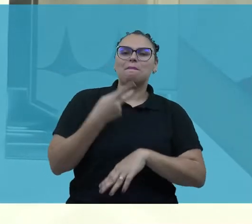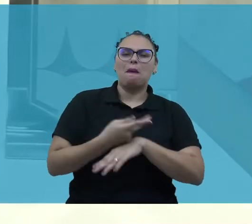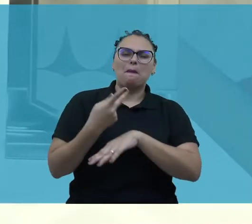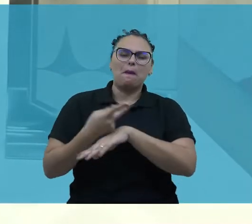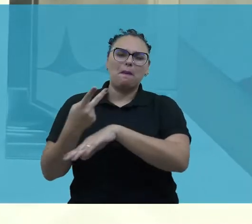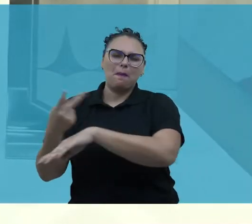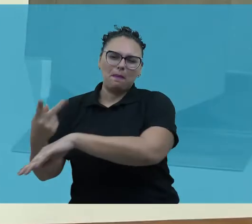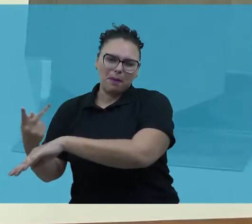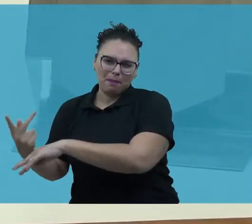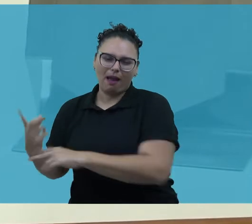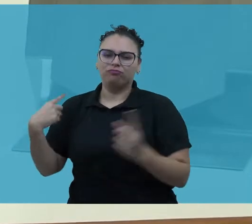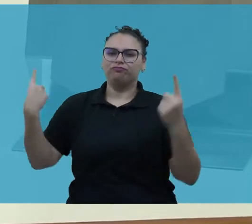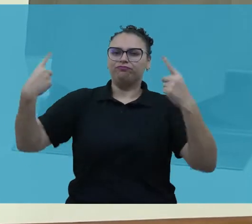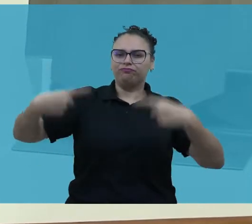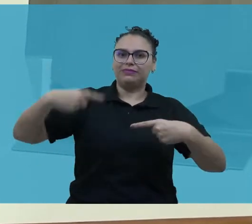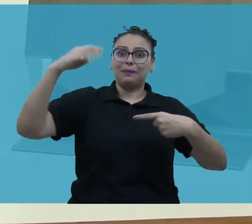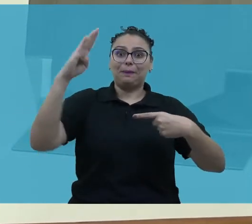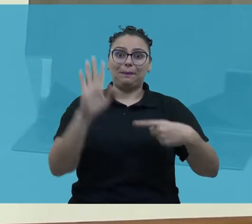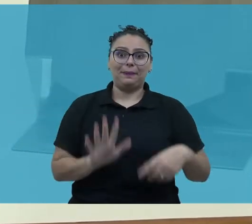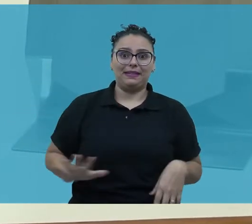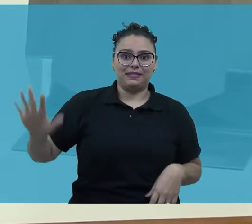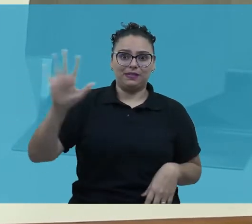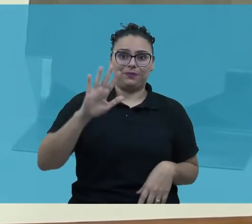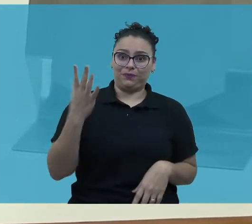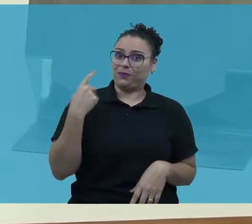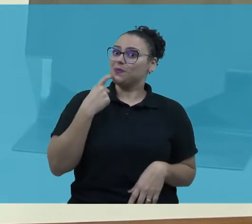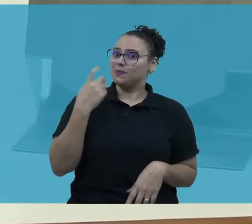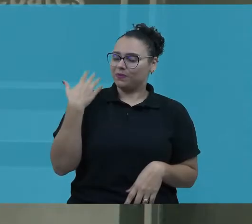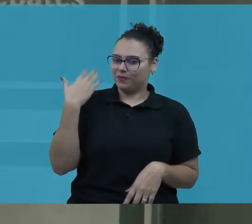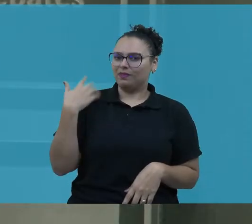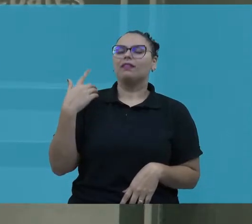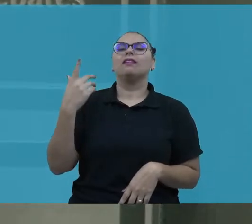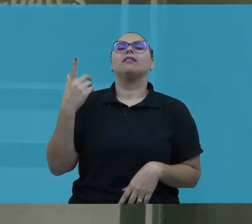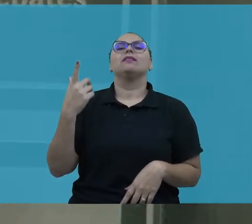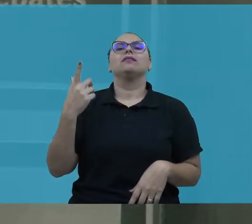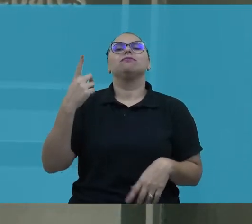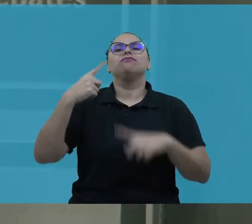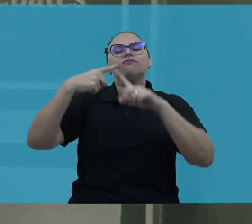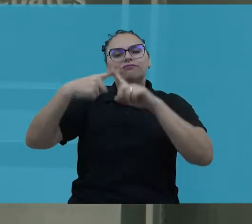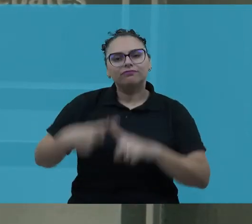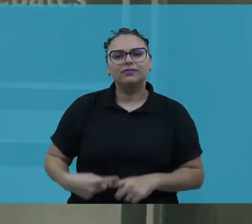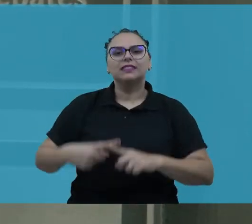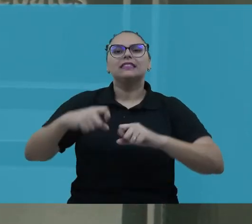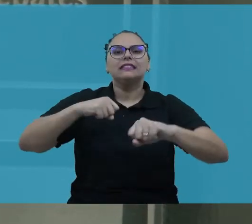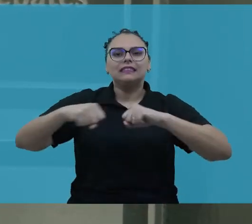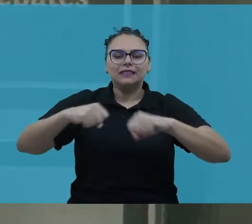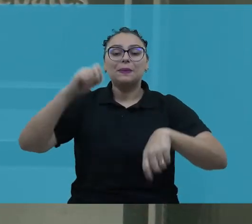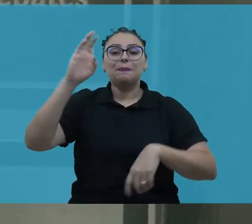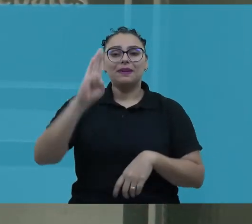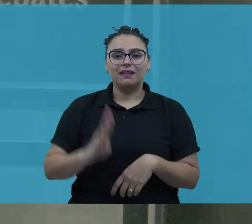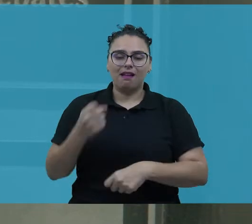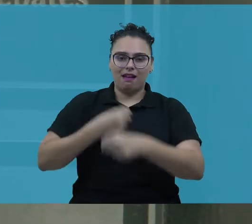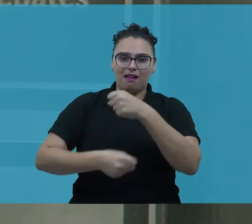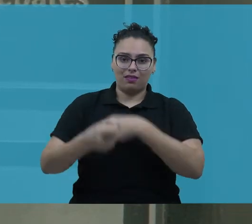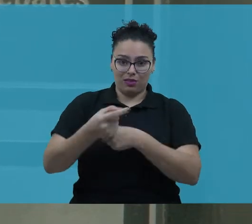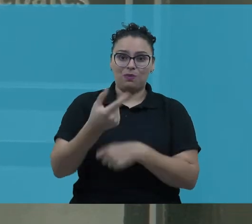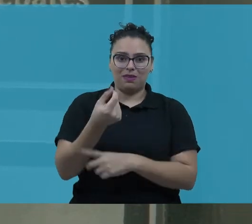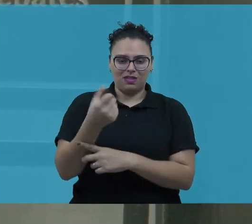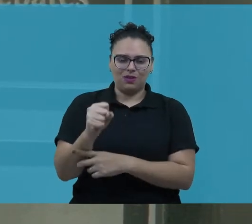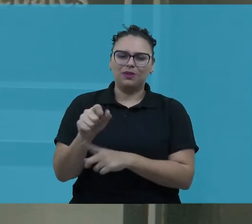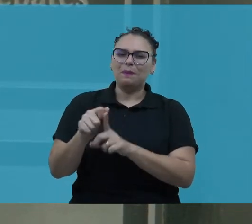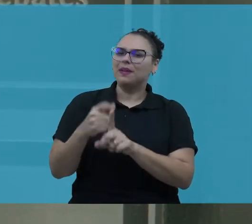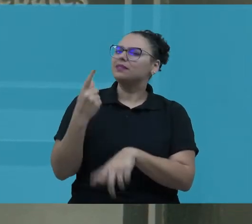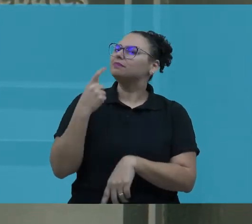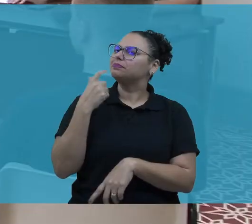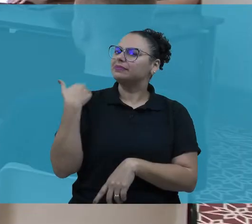têm colecionado vitórias nas competições nacionais. No último, o Campeonato Brasileiro de Debates 2018, no